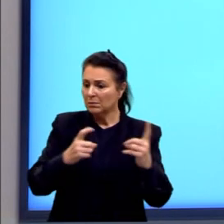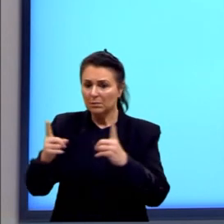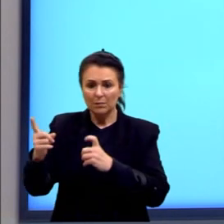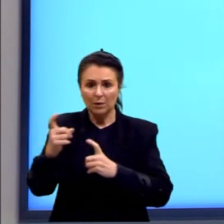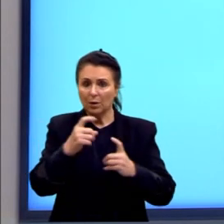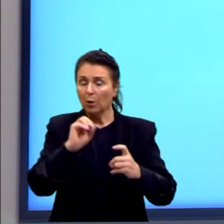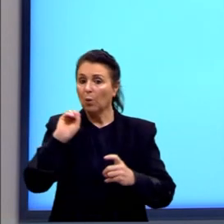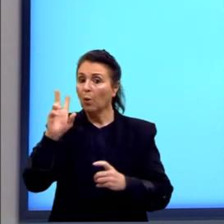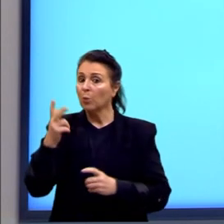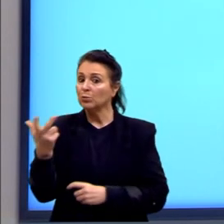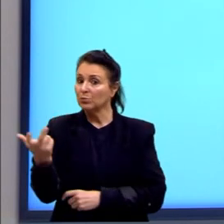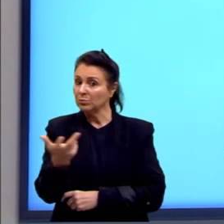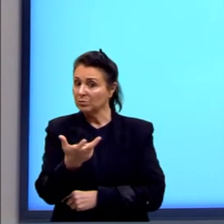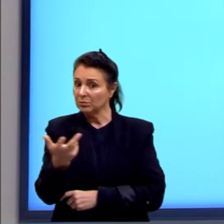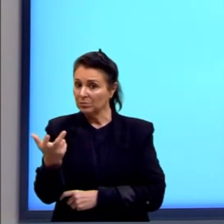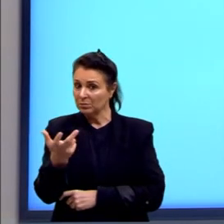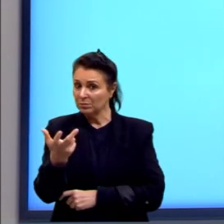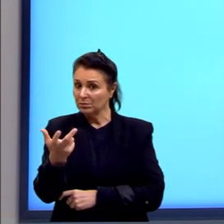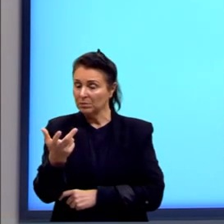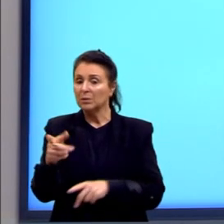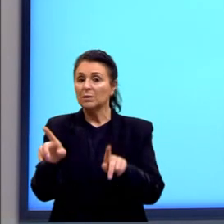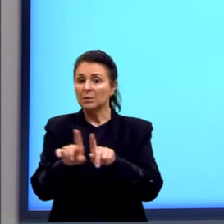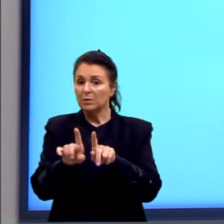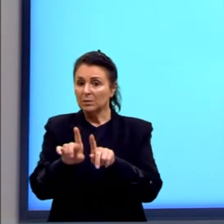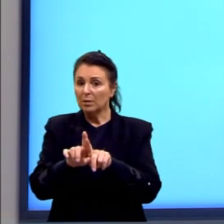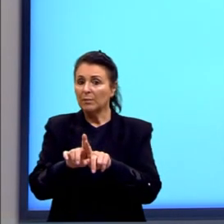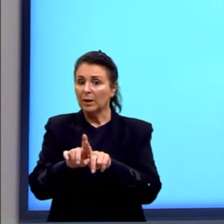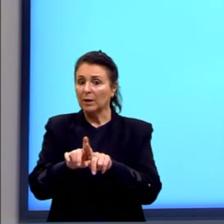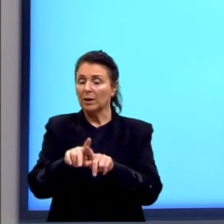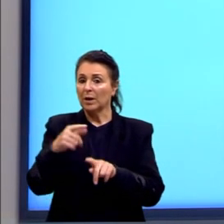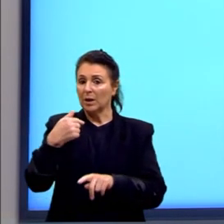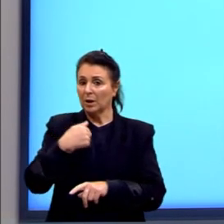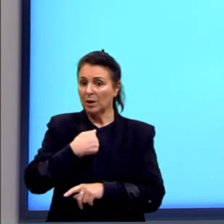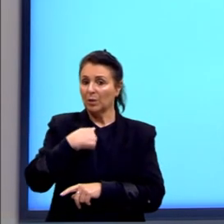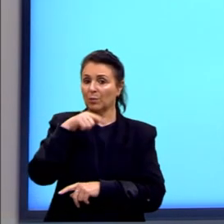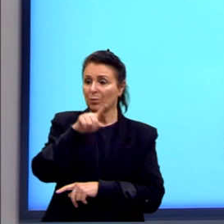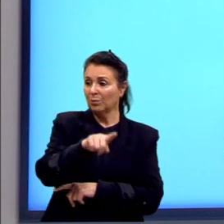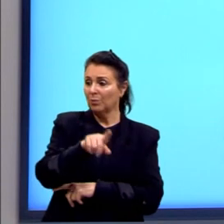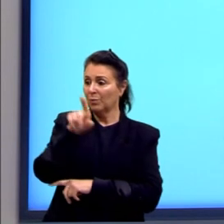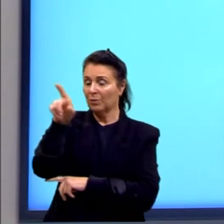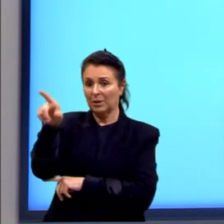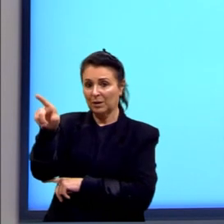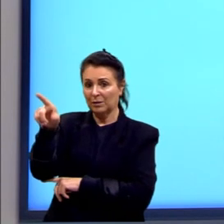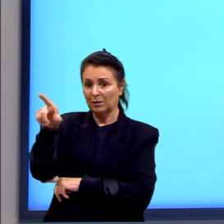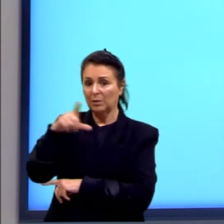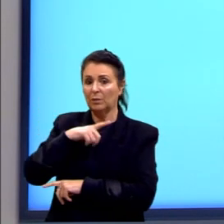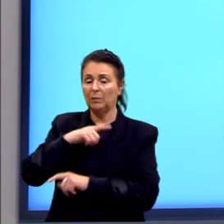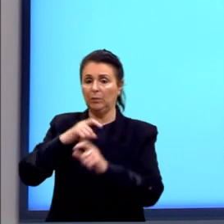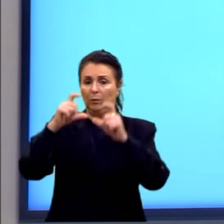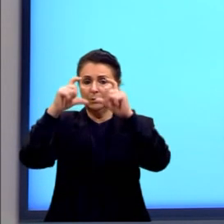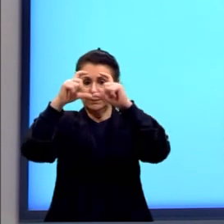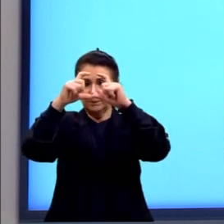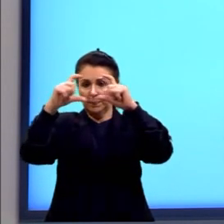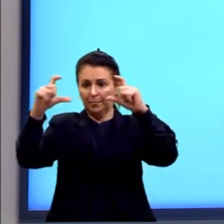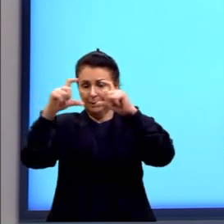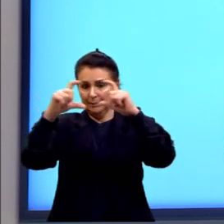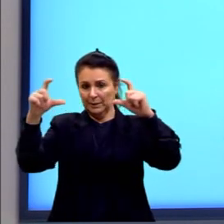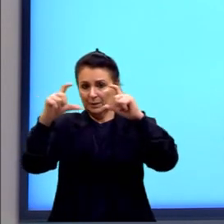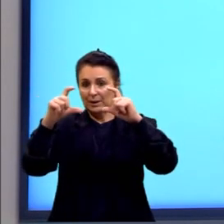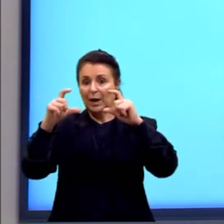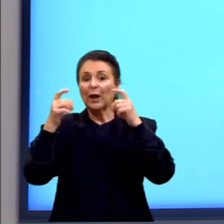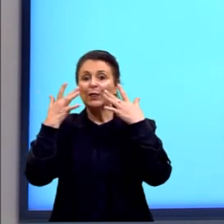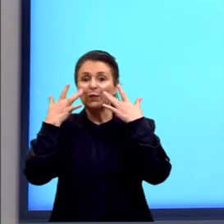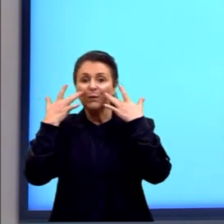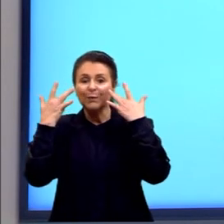alguma coisa que já foi dita. Olhem aqui o exemplo. A gente tem uma tirinha, né? Do Garfield. E